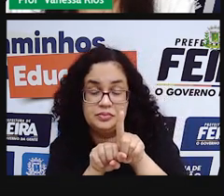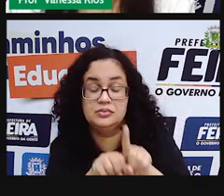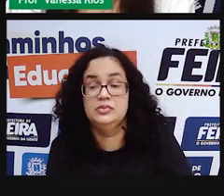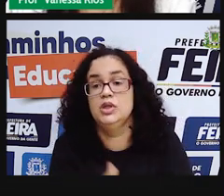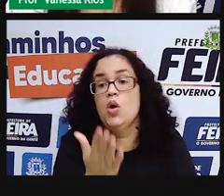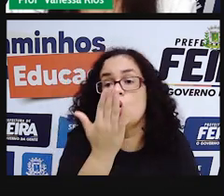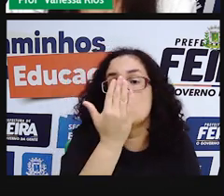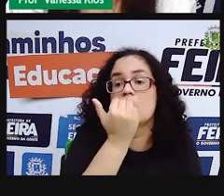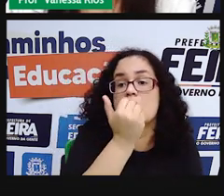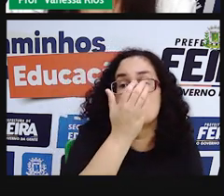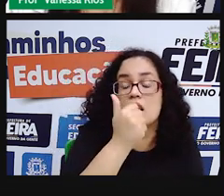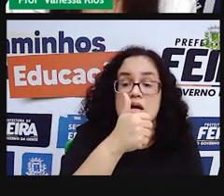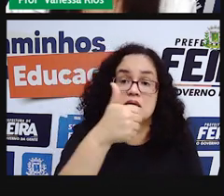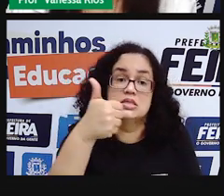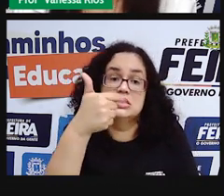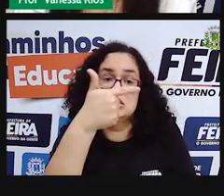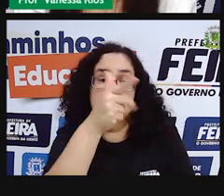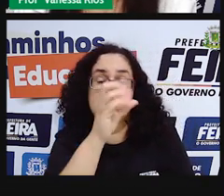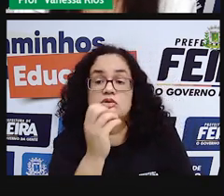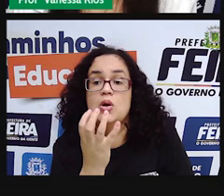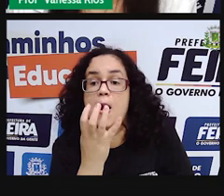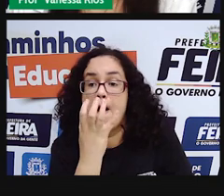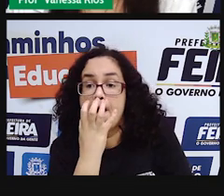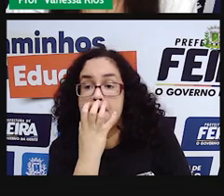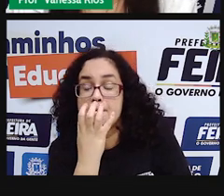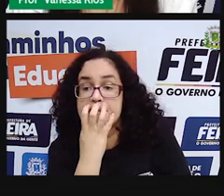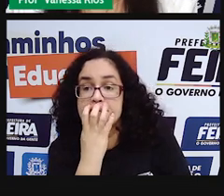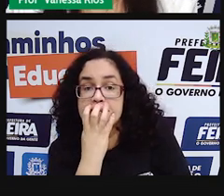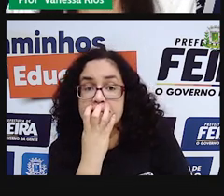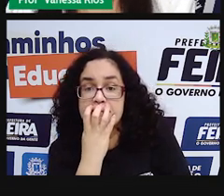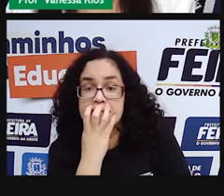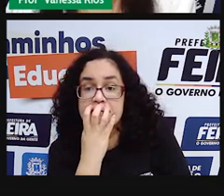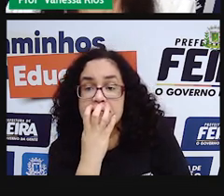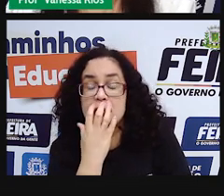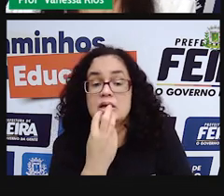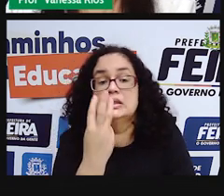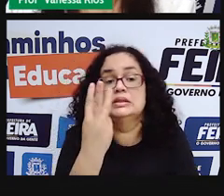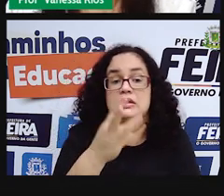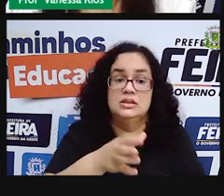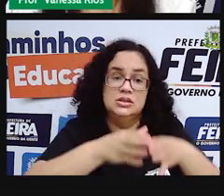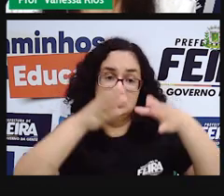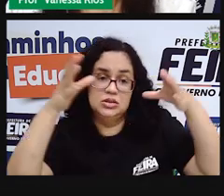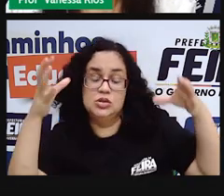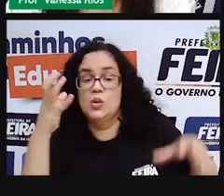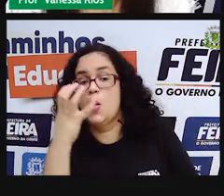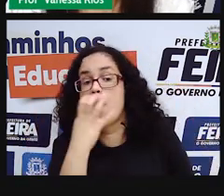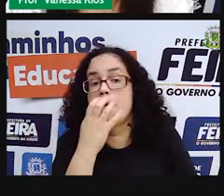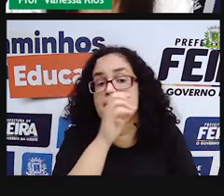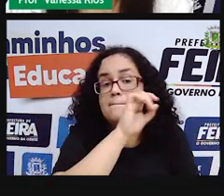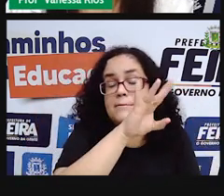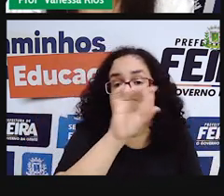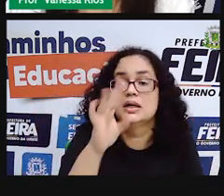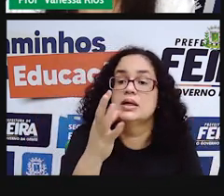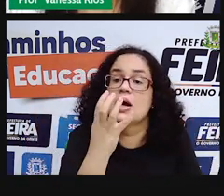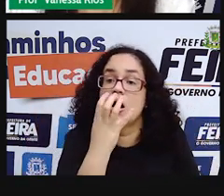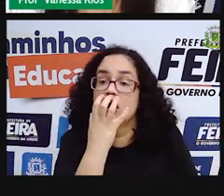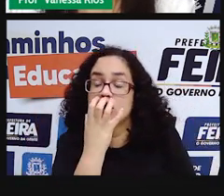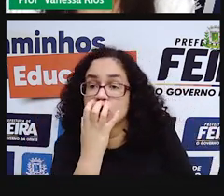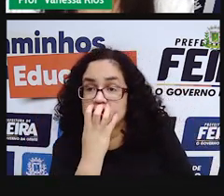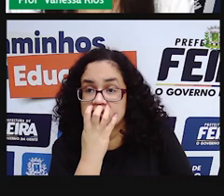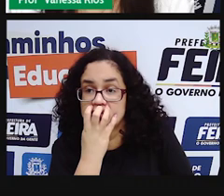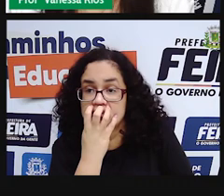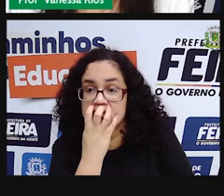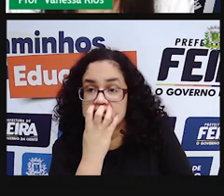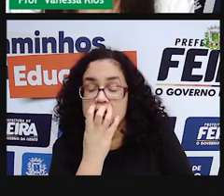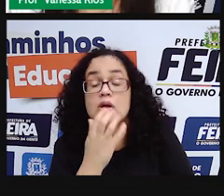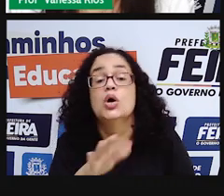ó, cento e vinte cachorros, correspondendo a três pacotes de ração para cada cachorro. E